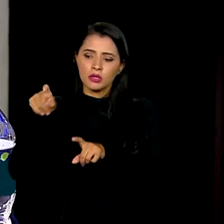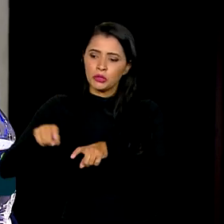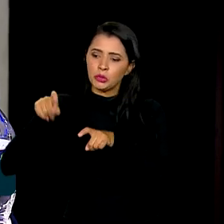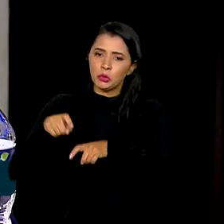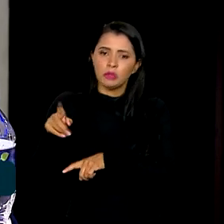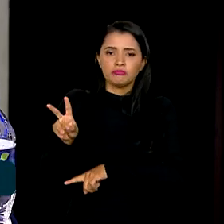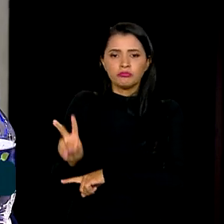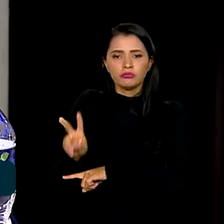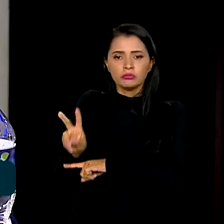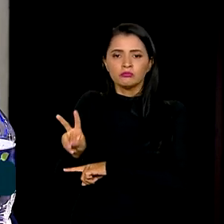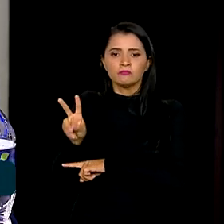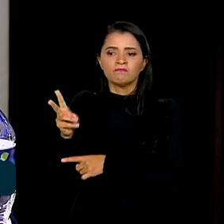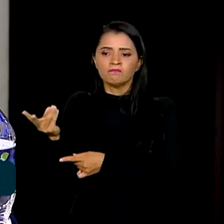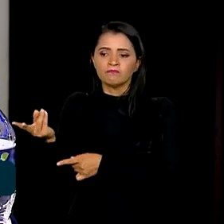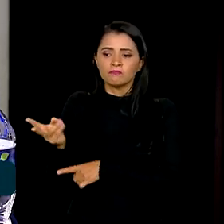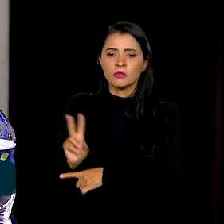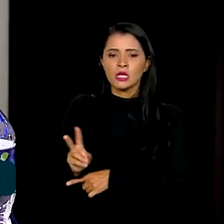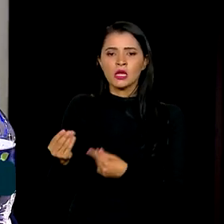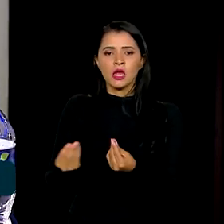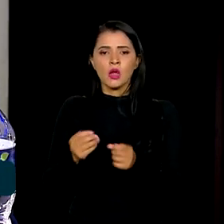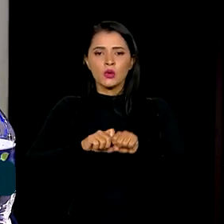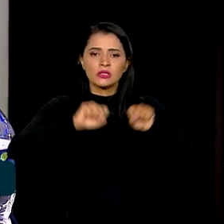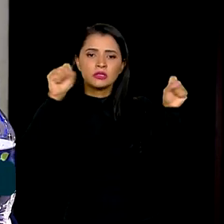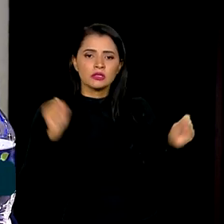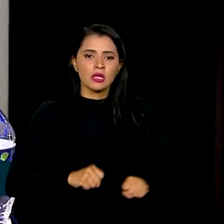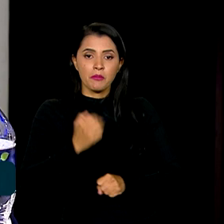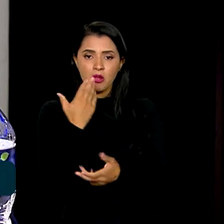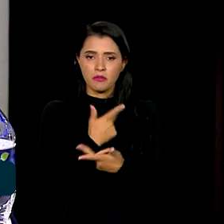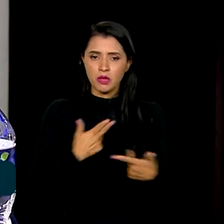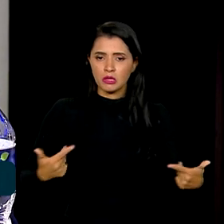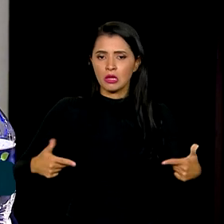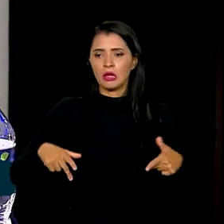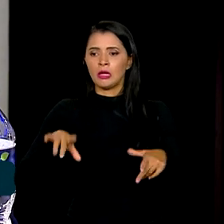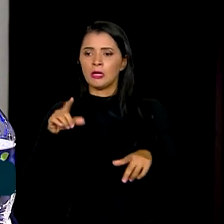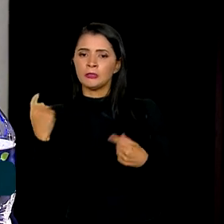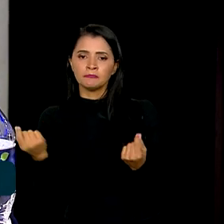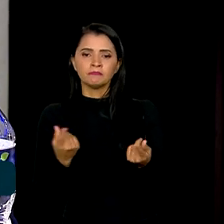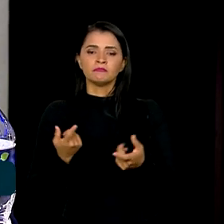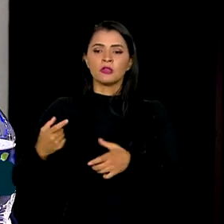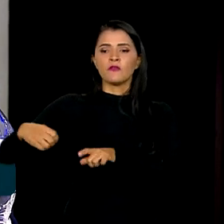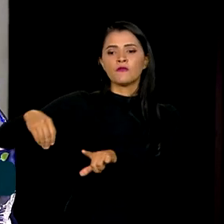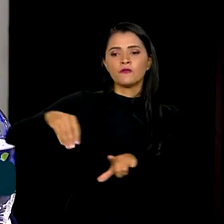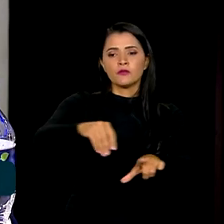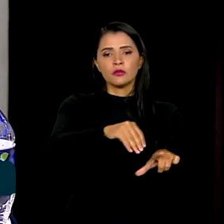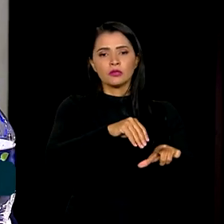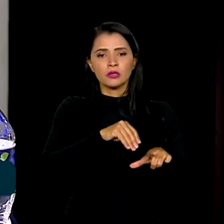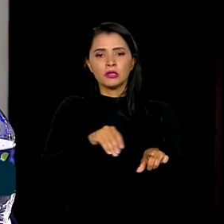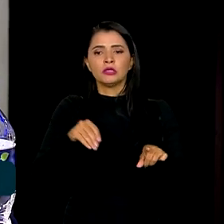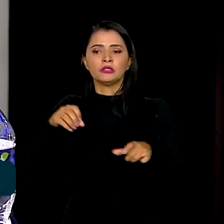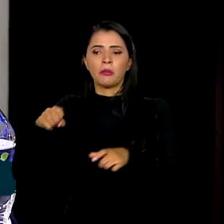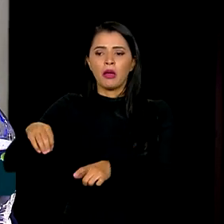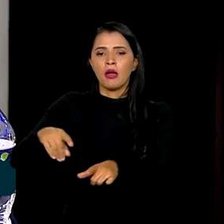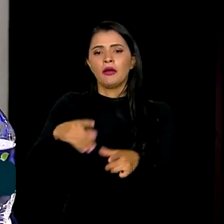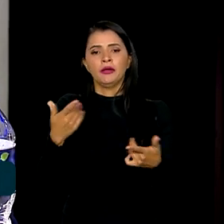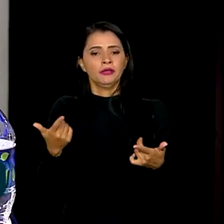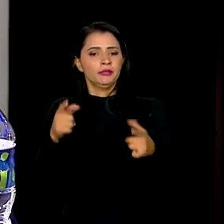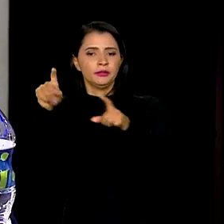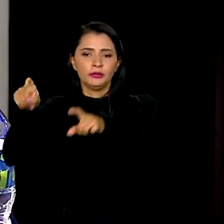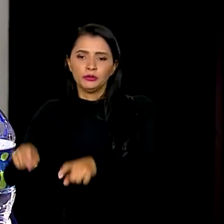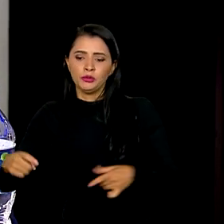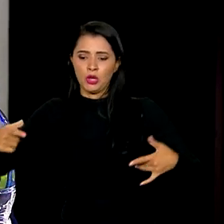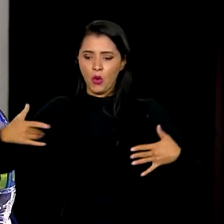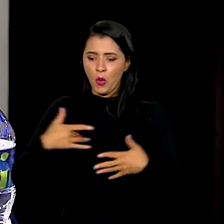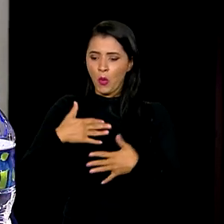conservação, os sistemas alimentares tradicionais, fertilizantes, agricultura periurbana,